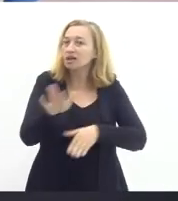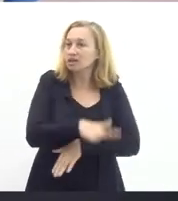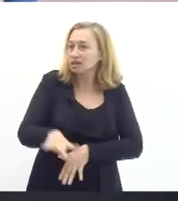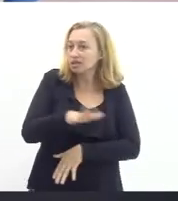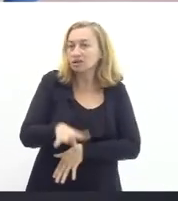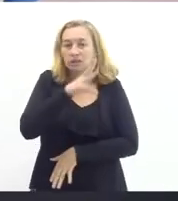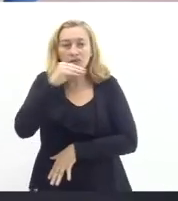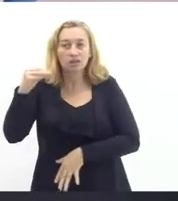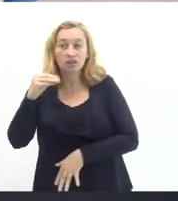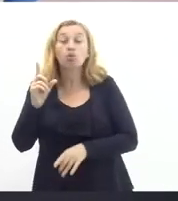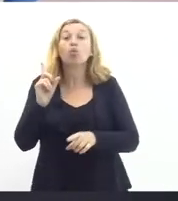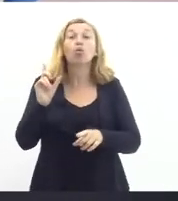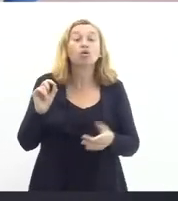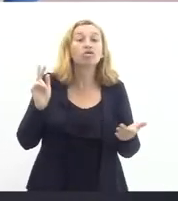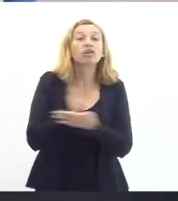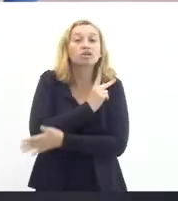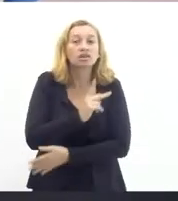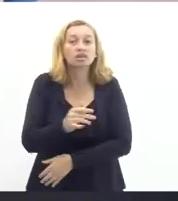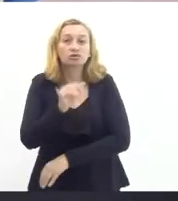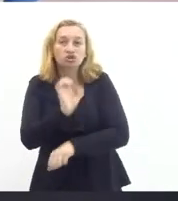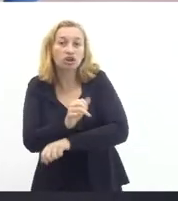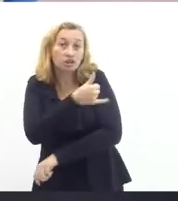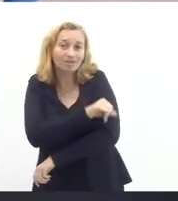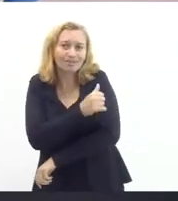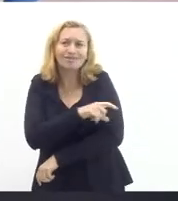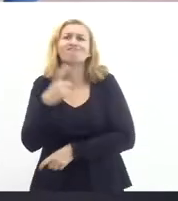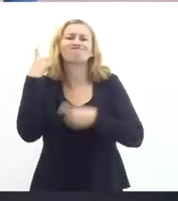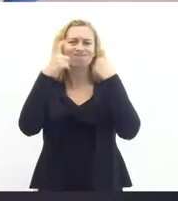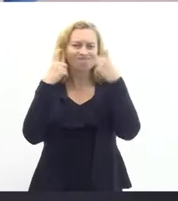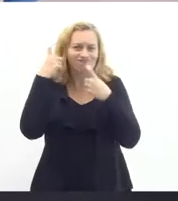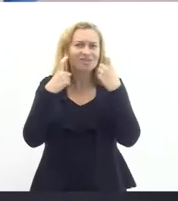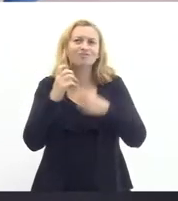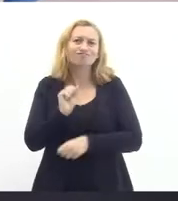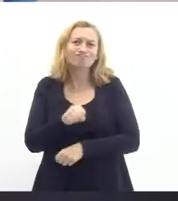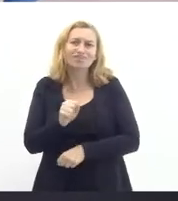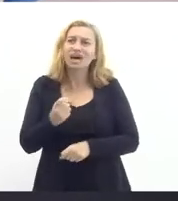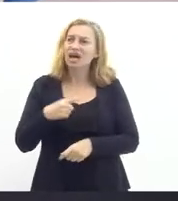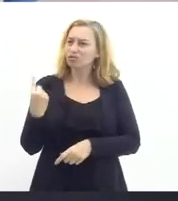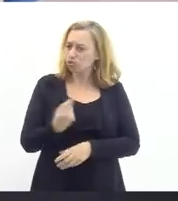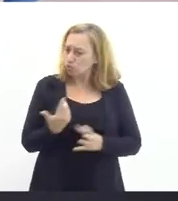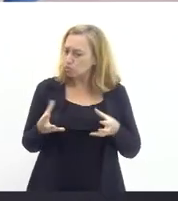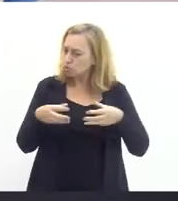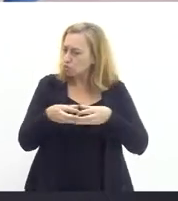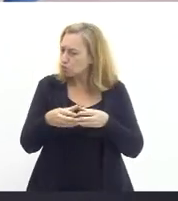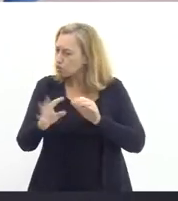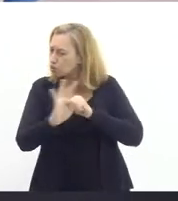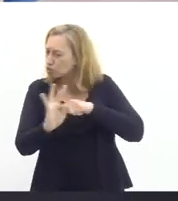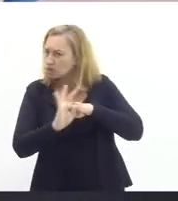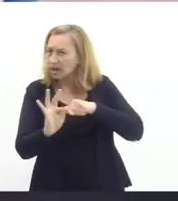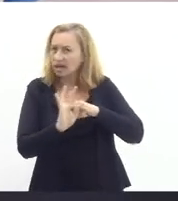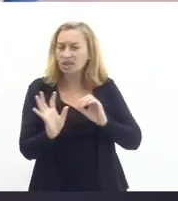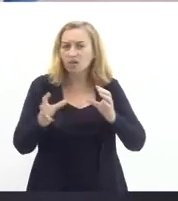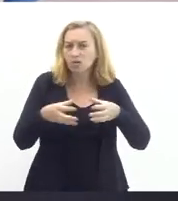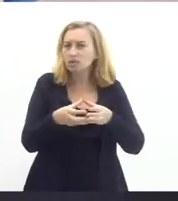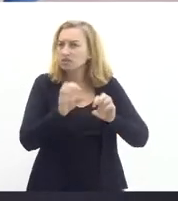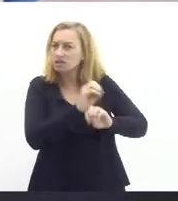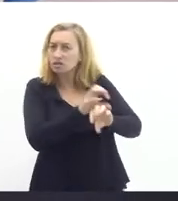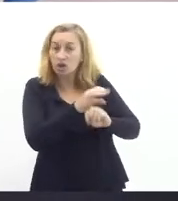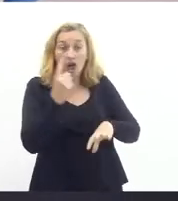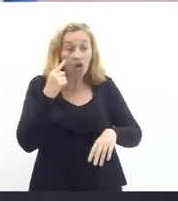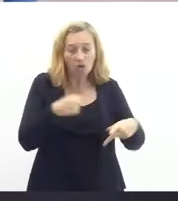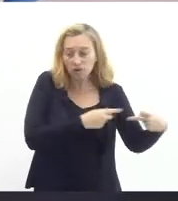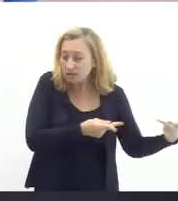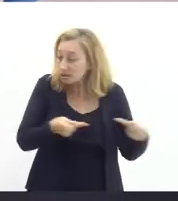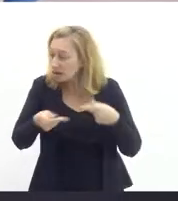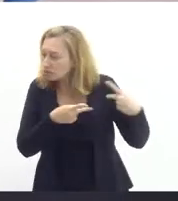adolescentes. O que está acontecendo no Estado do Rio de Janeiro é muito preocupante. A nossa equipe, a equipe técnica da Comissão de Educação, eu tenho visitado